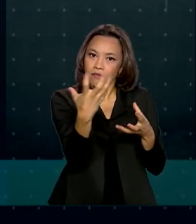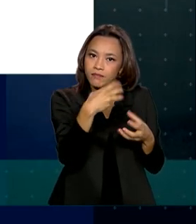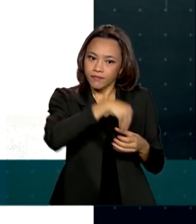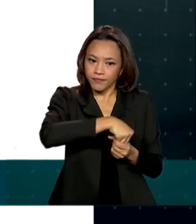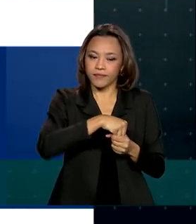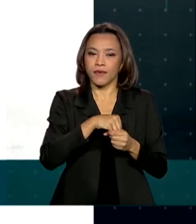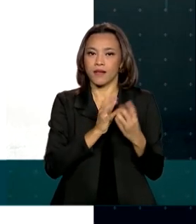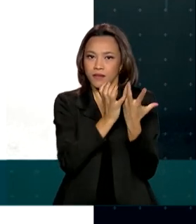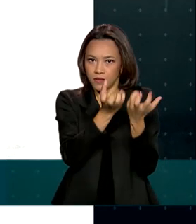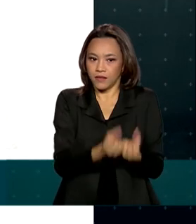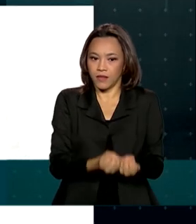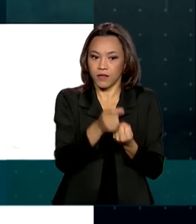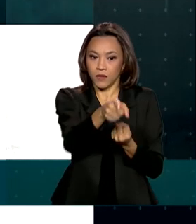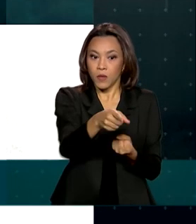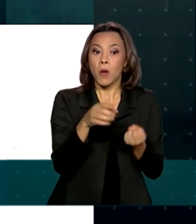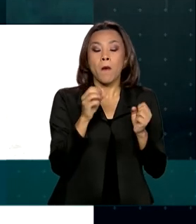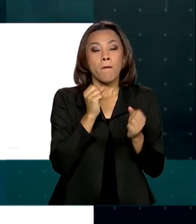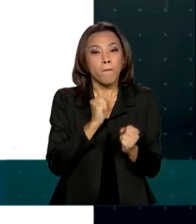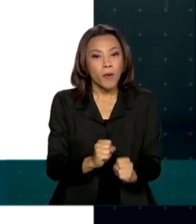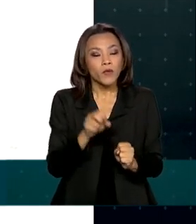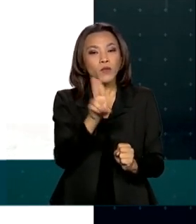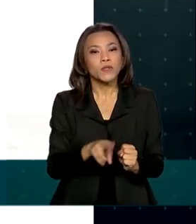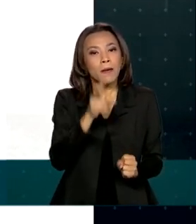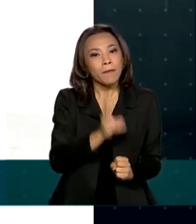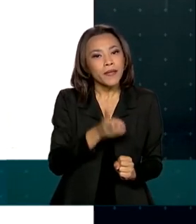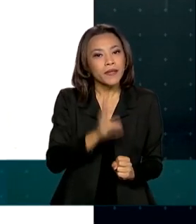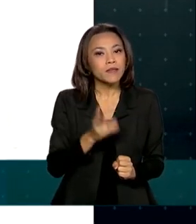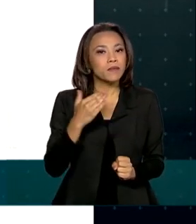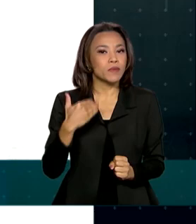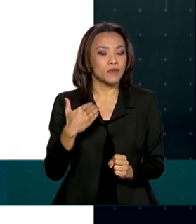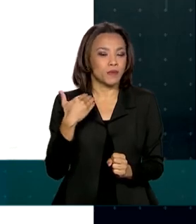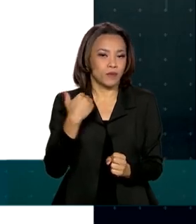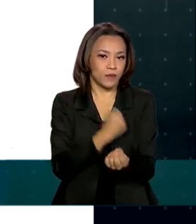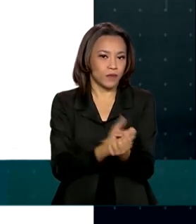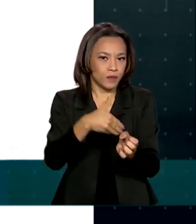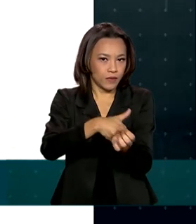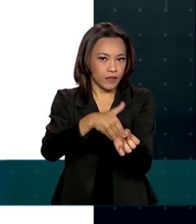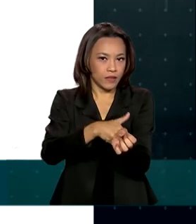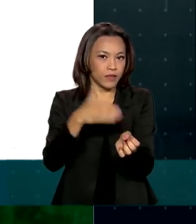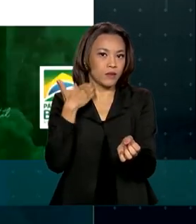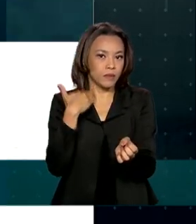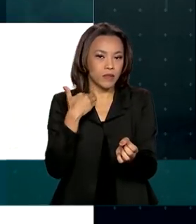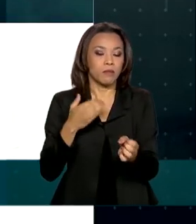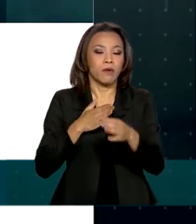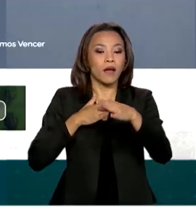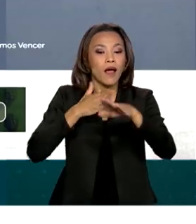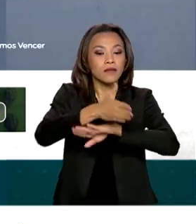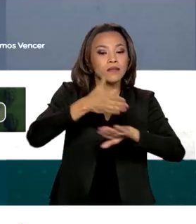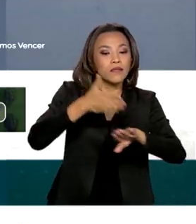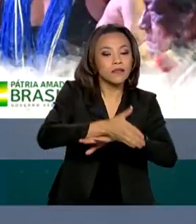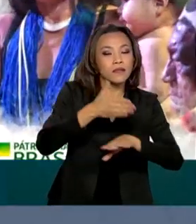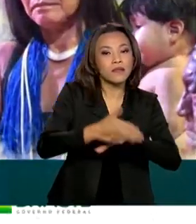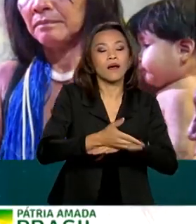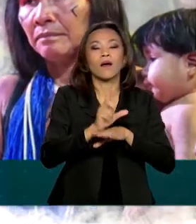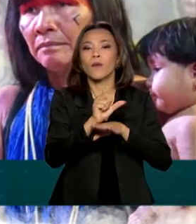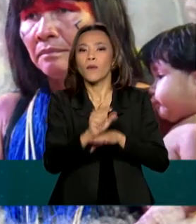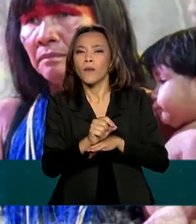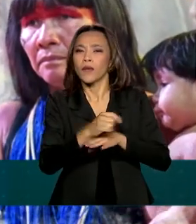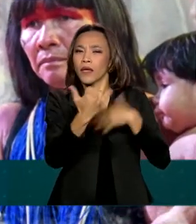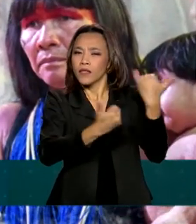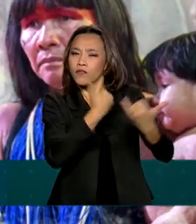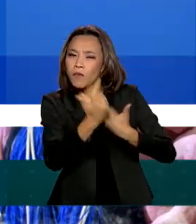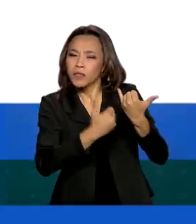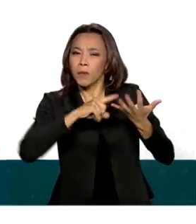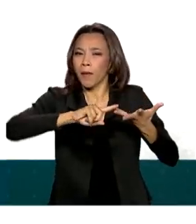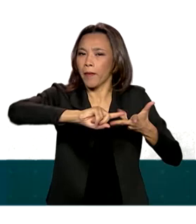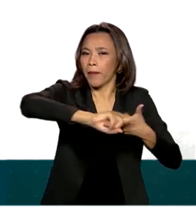os correntistas vão poder utilizar a mesma senha bancária para acessar os serviços do governo, sem precisar fazer